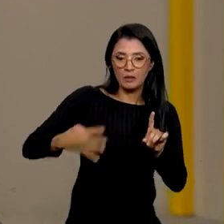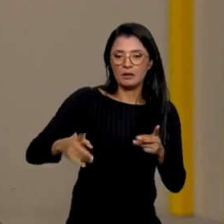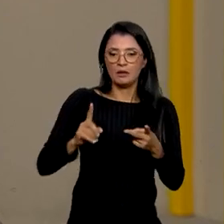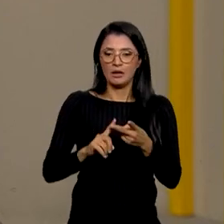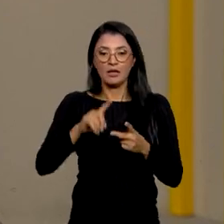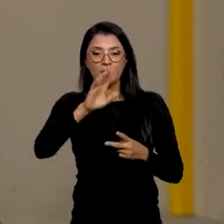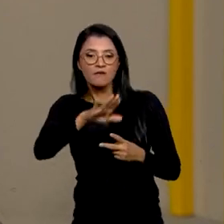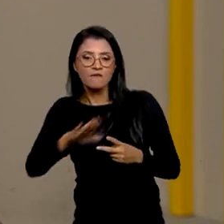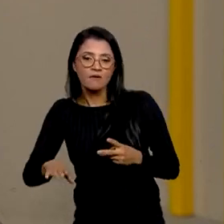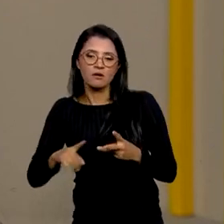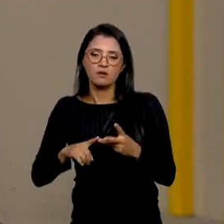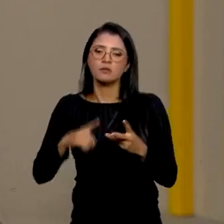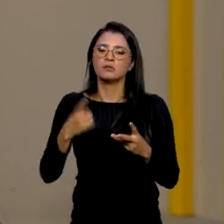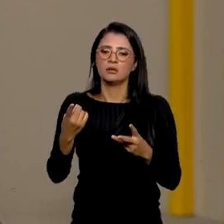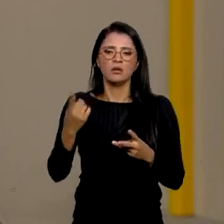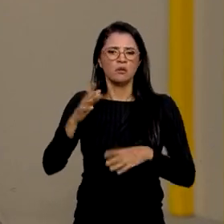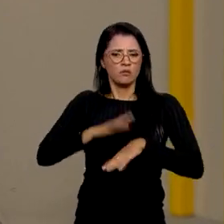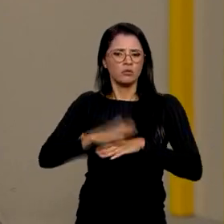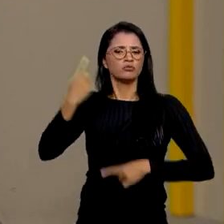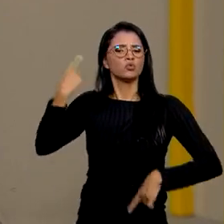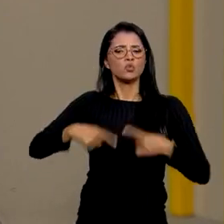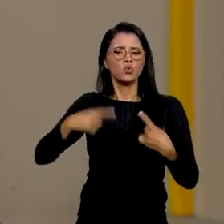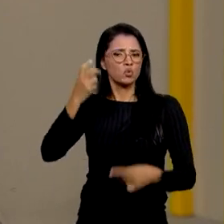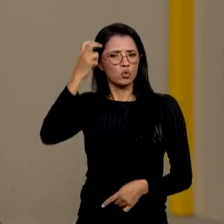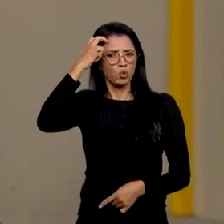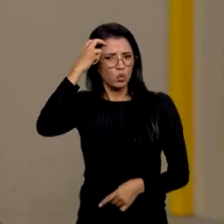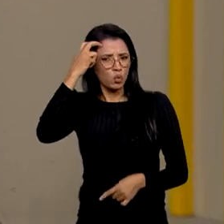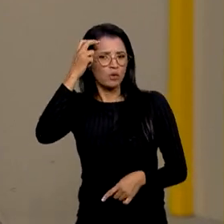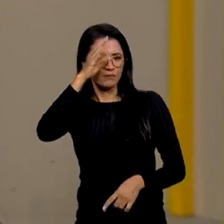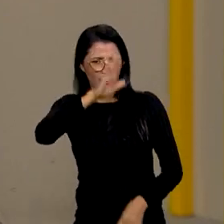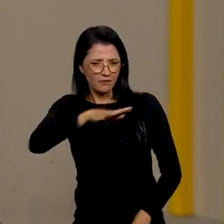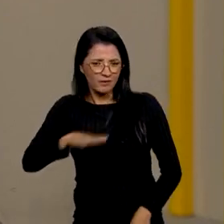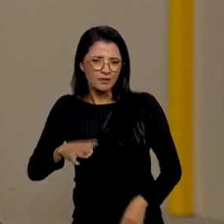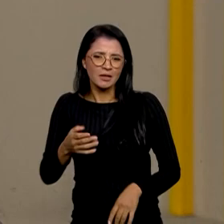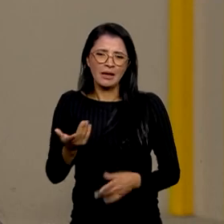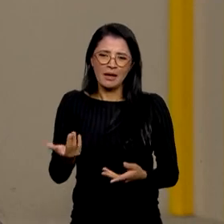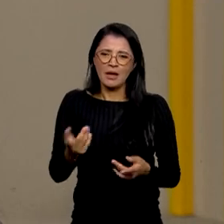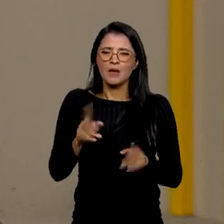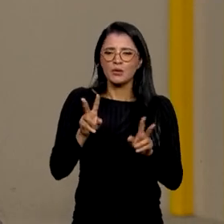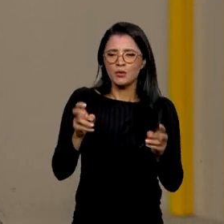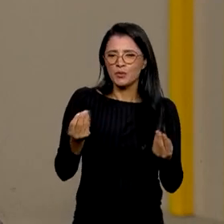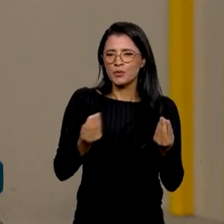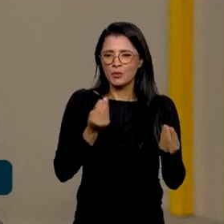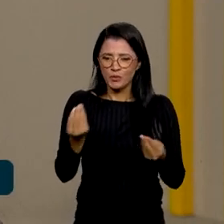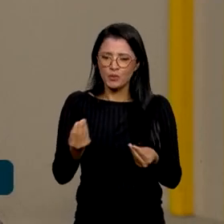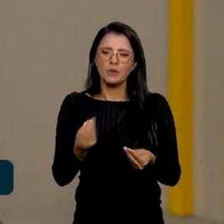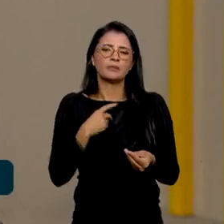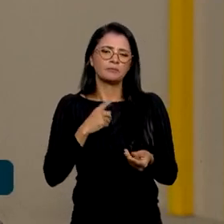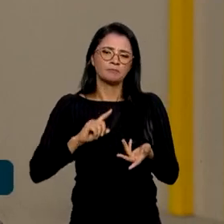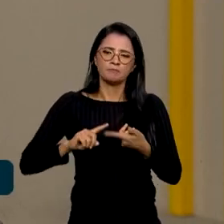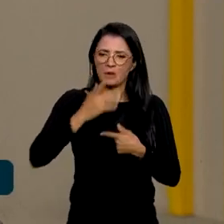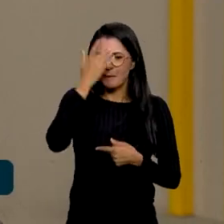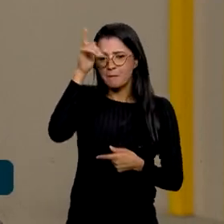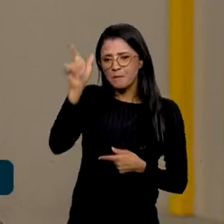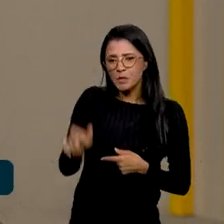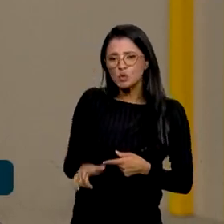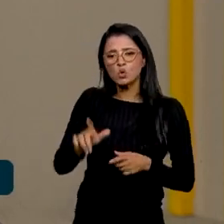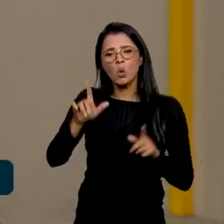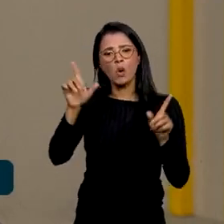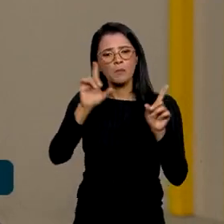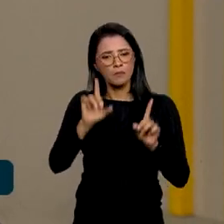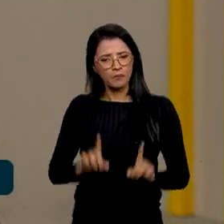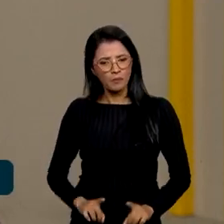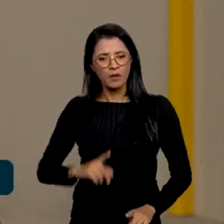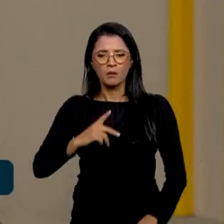infância. Pouca gente discute a questão da cultura da infância, a questão de segmentos como pessoa com deficiência,